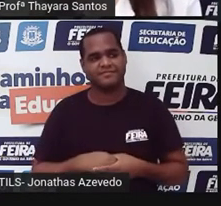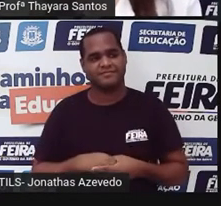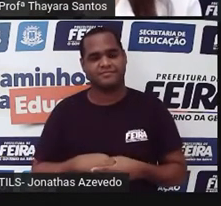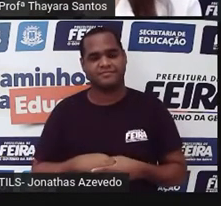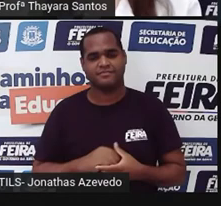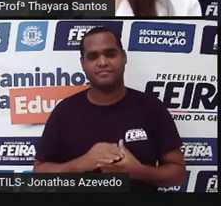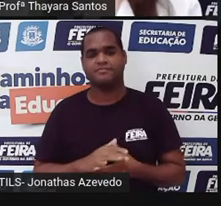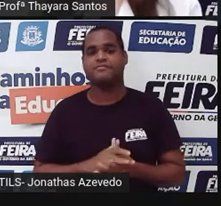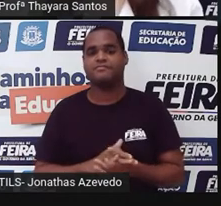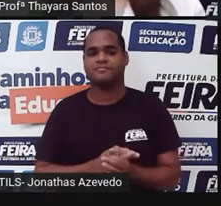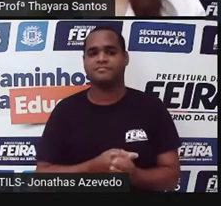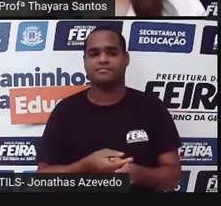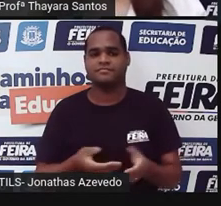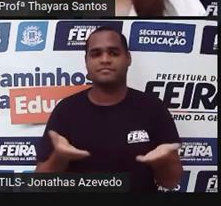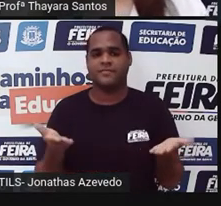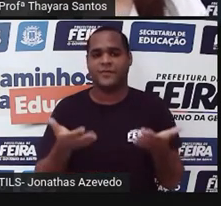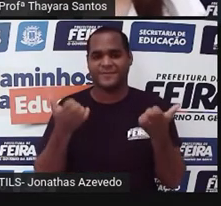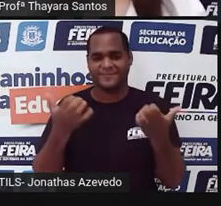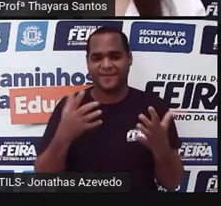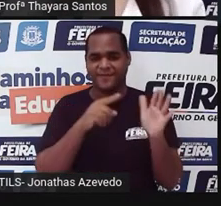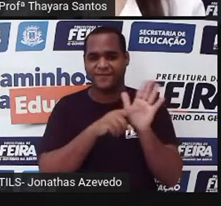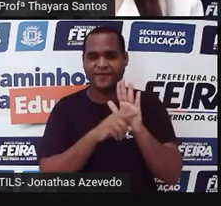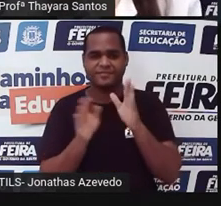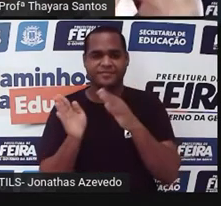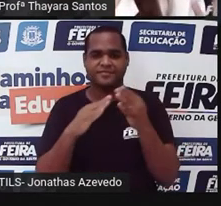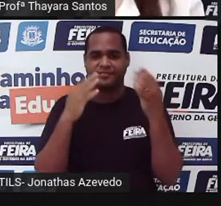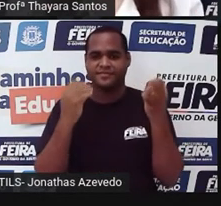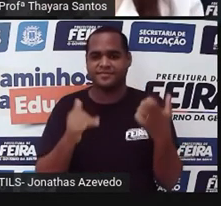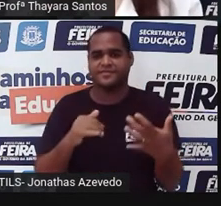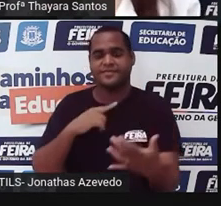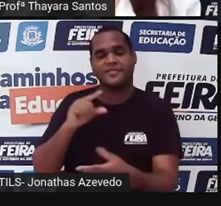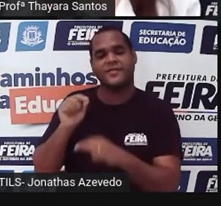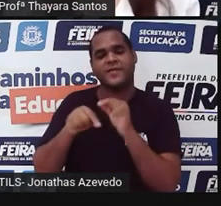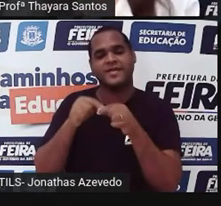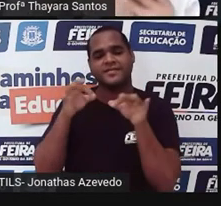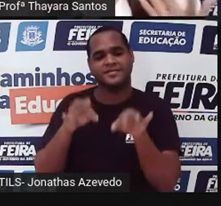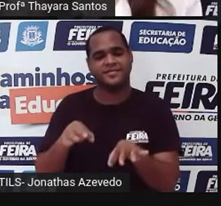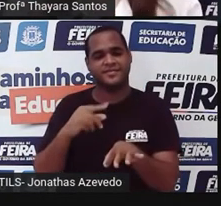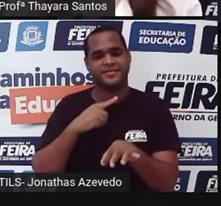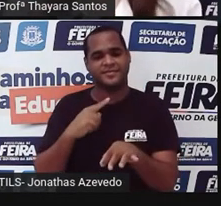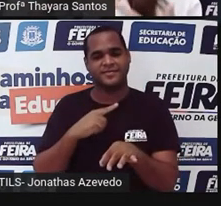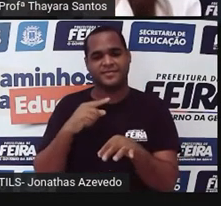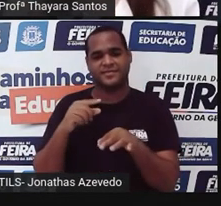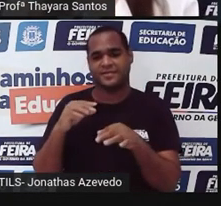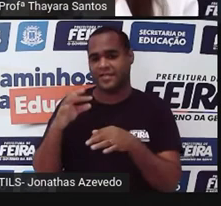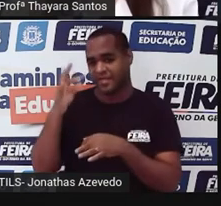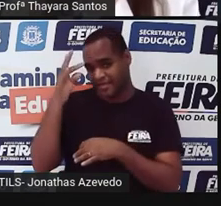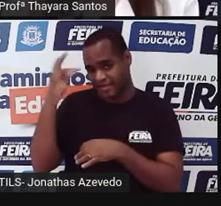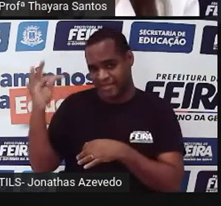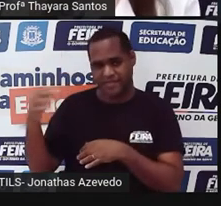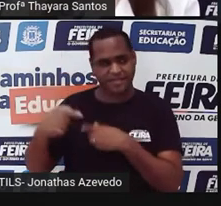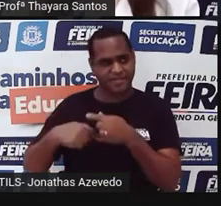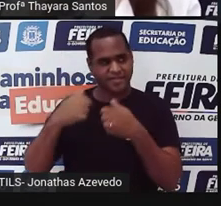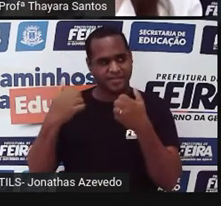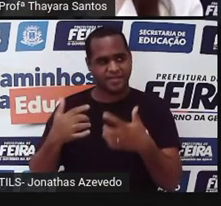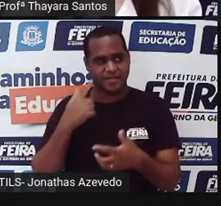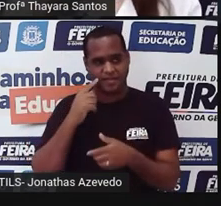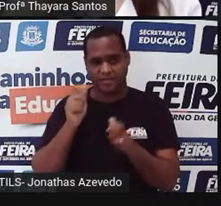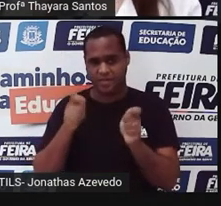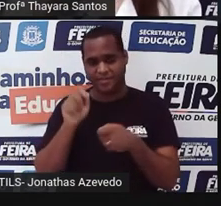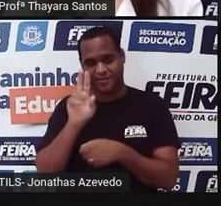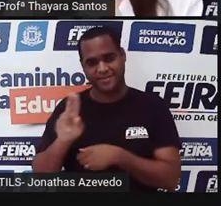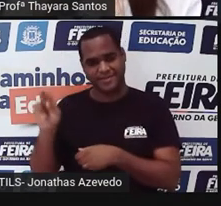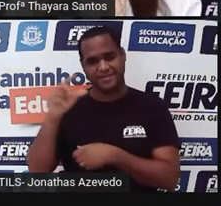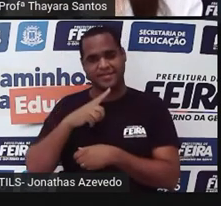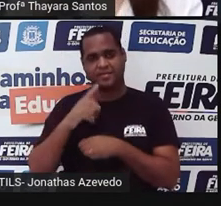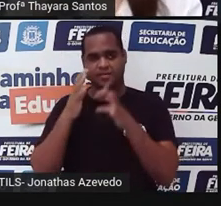E agora eu trouxe pra vocês esse vídeo que vai falar um pouquinho justamente sobre a terapia higiênica utilizando as células-tronco. Então, prestem